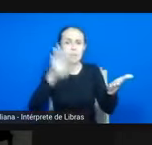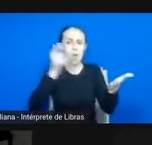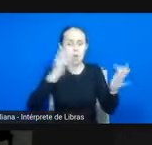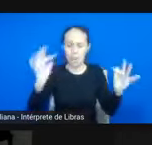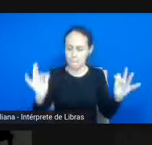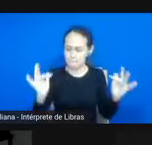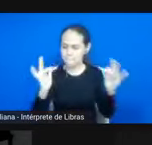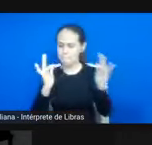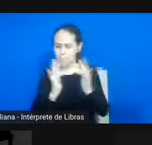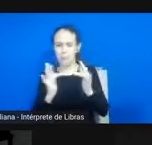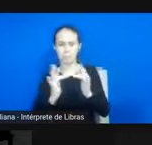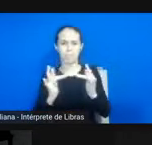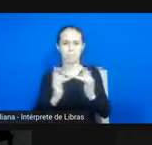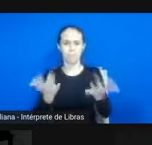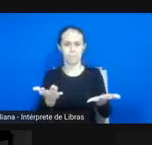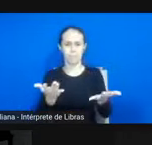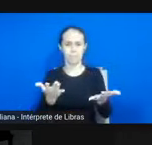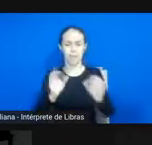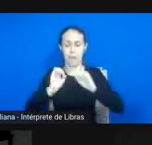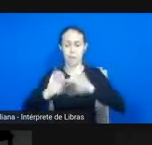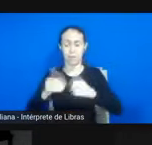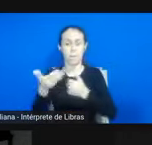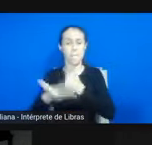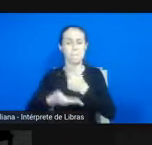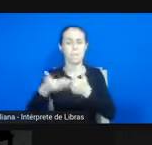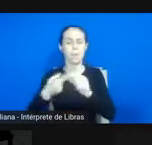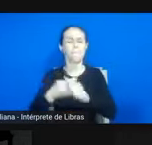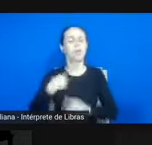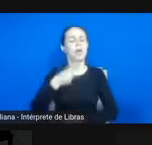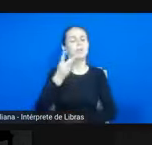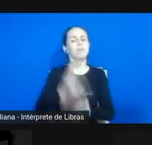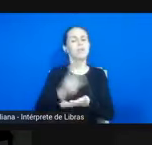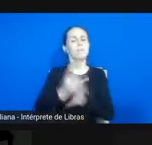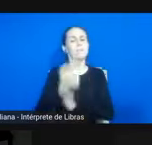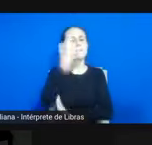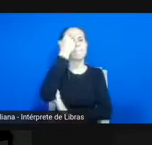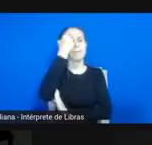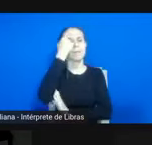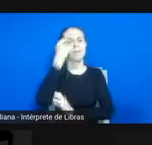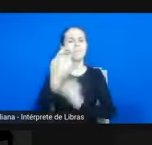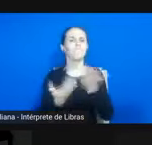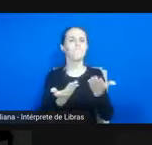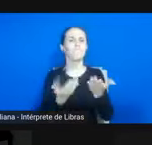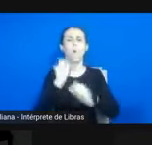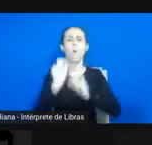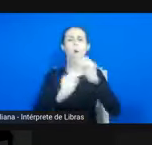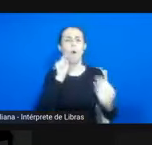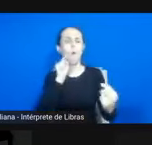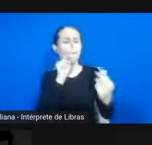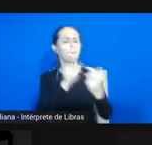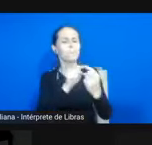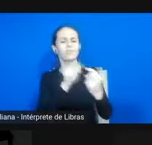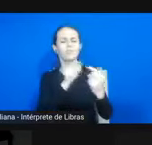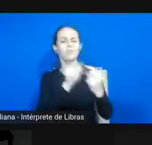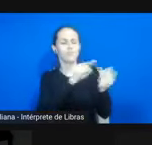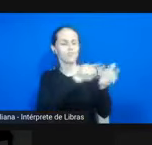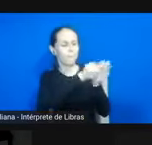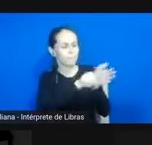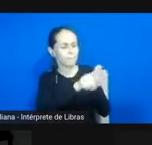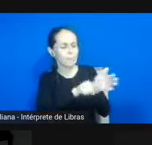Eu sempre penso, para que serve a pesquisa acadêmica se ela não for capaz de fazer circular os saberes, né?